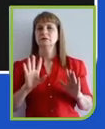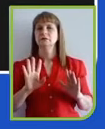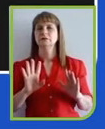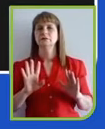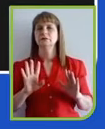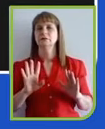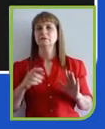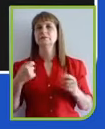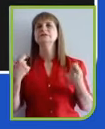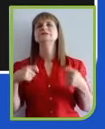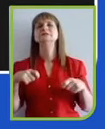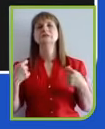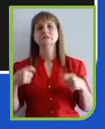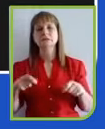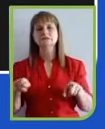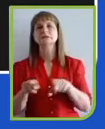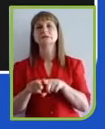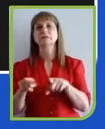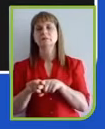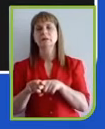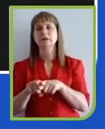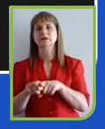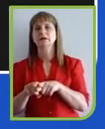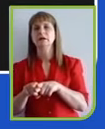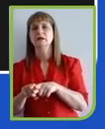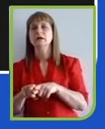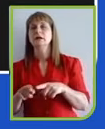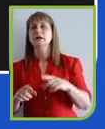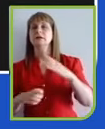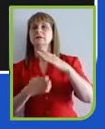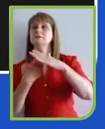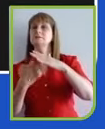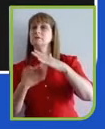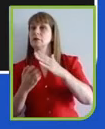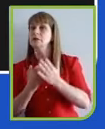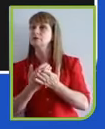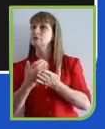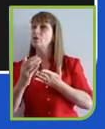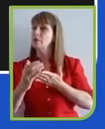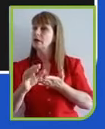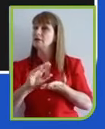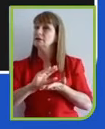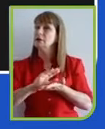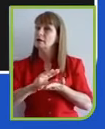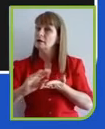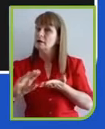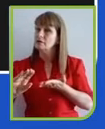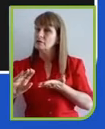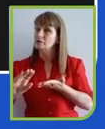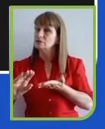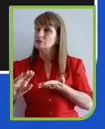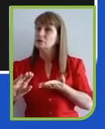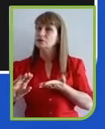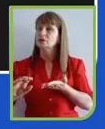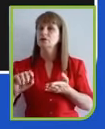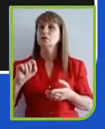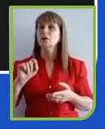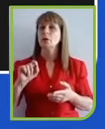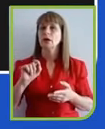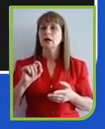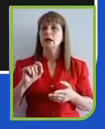preciso que as empresas comecem a investir no que a gente chama de regeneração,